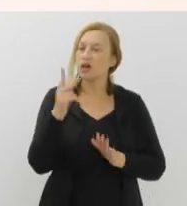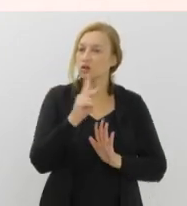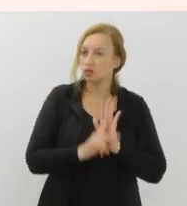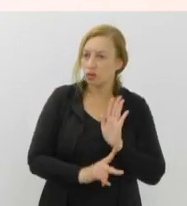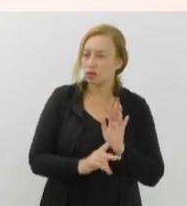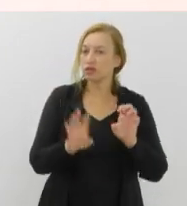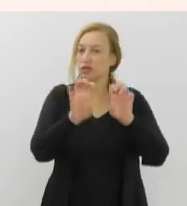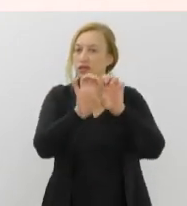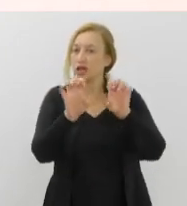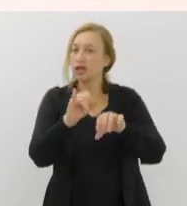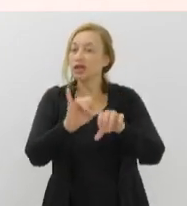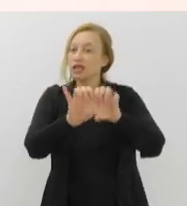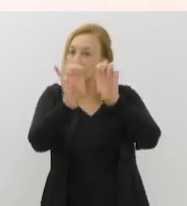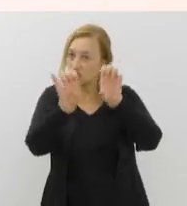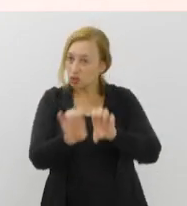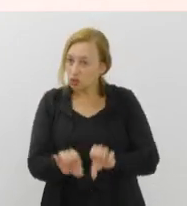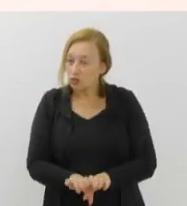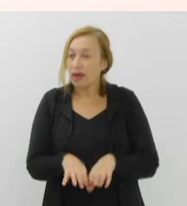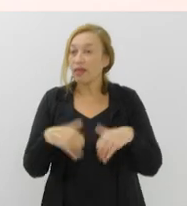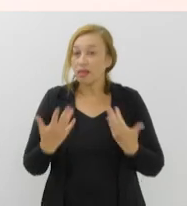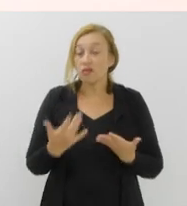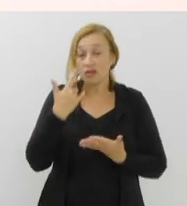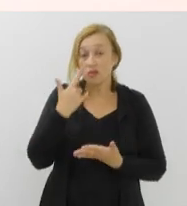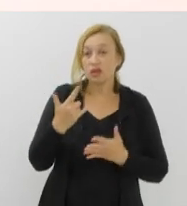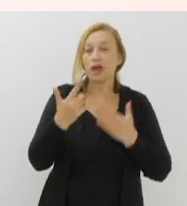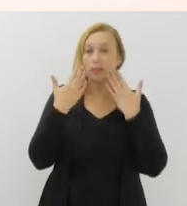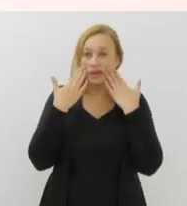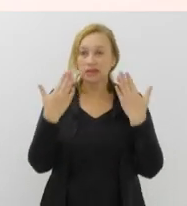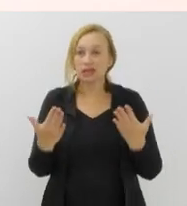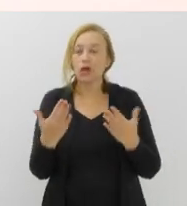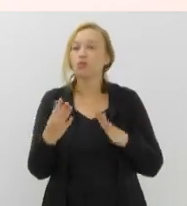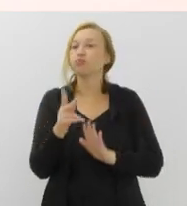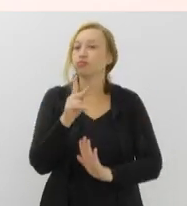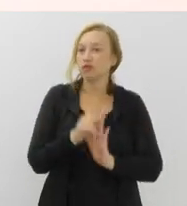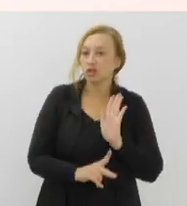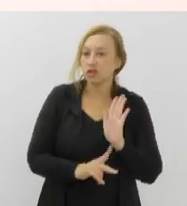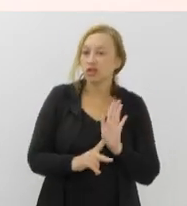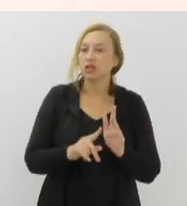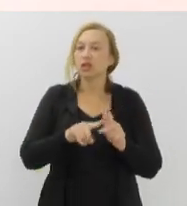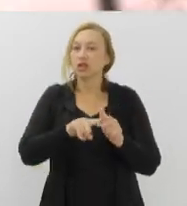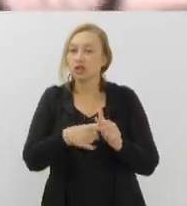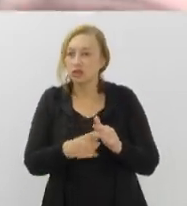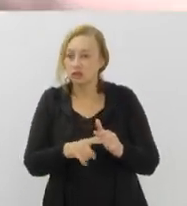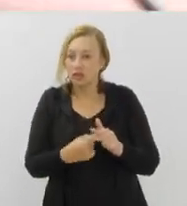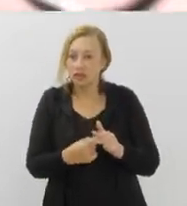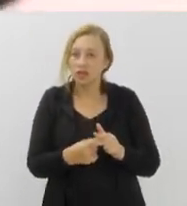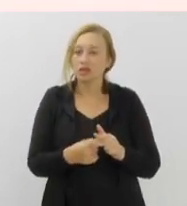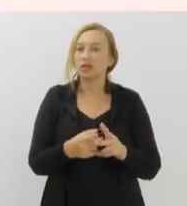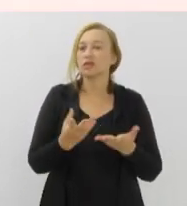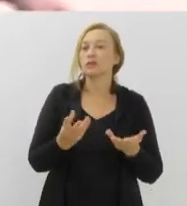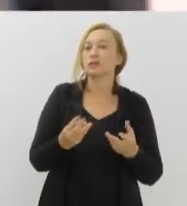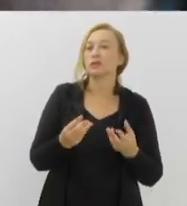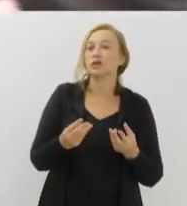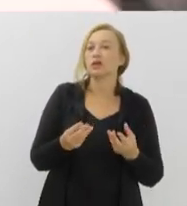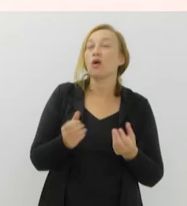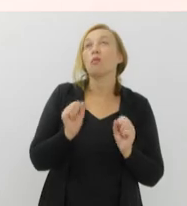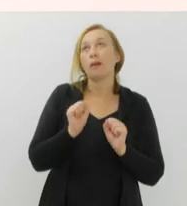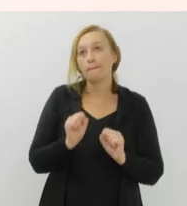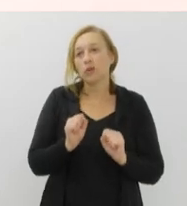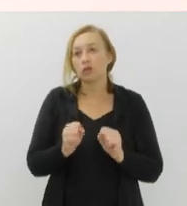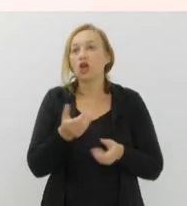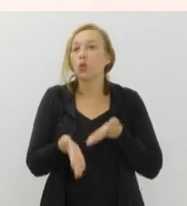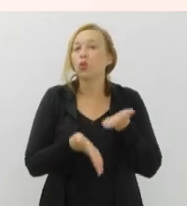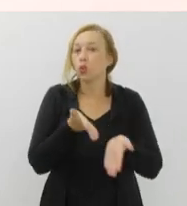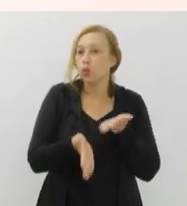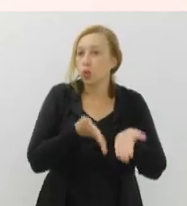infraestrutura. Então, vocês vão poder apresentar um projeto de reformulação de uma exposição permanente. Vão poder cuidar